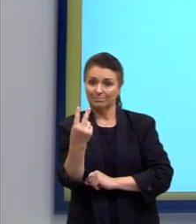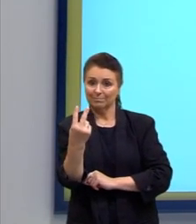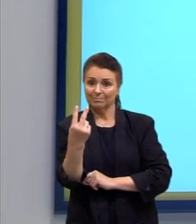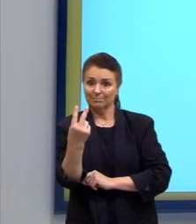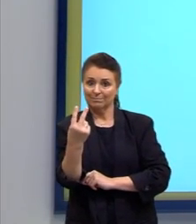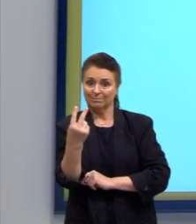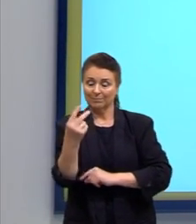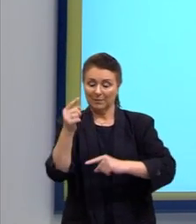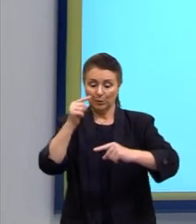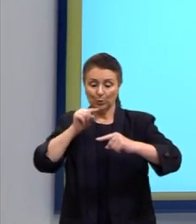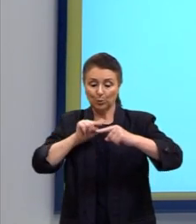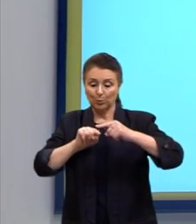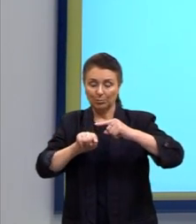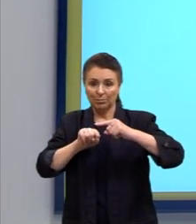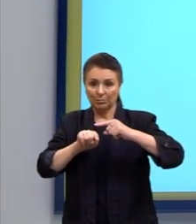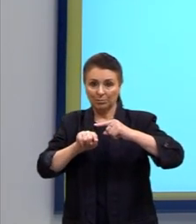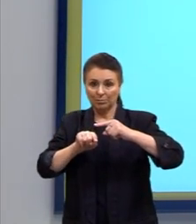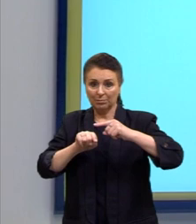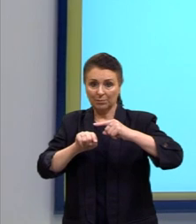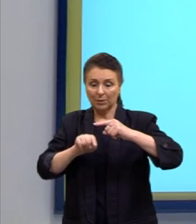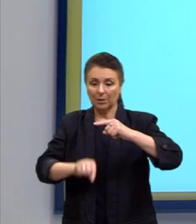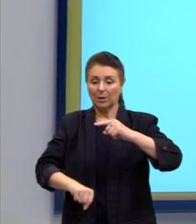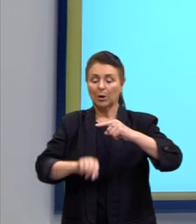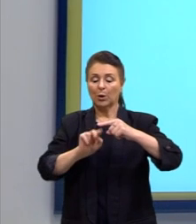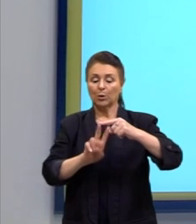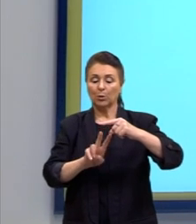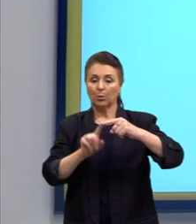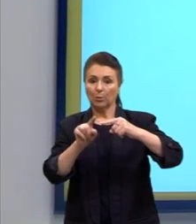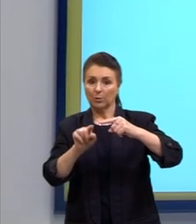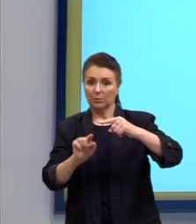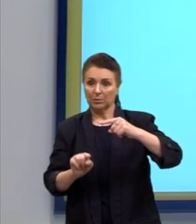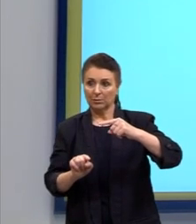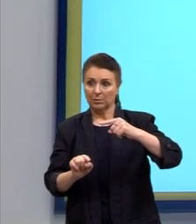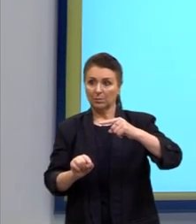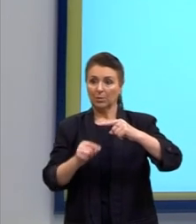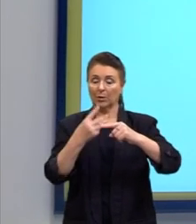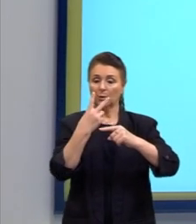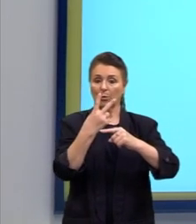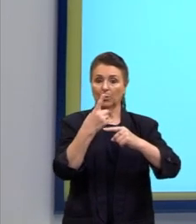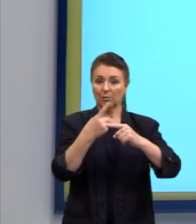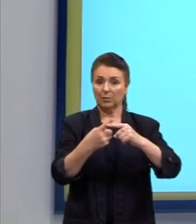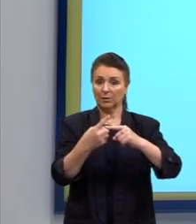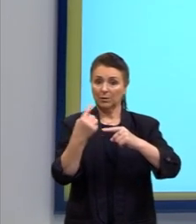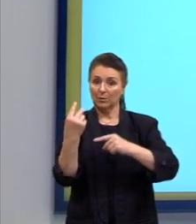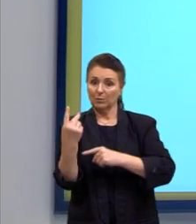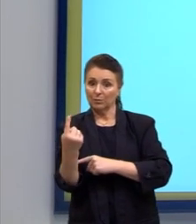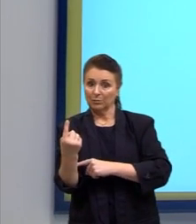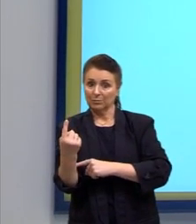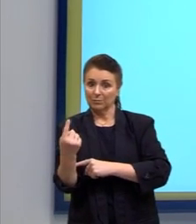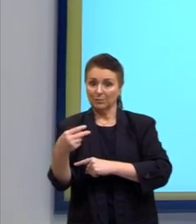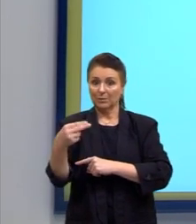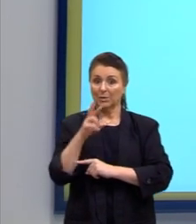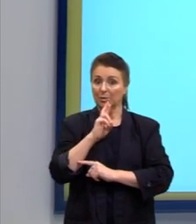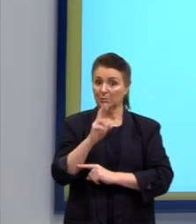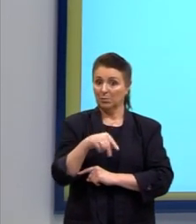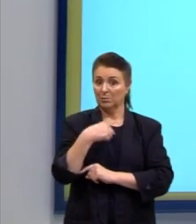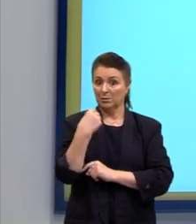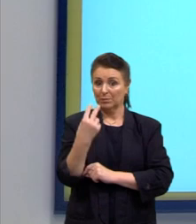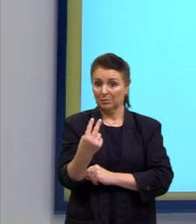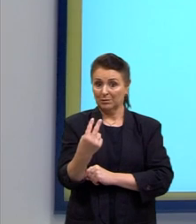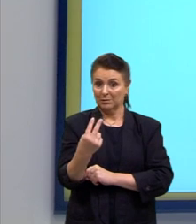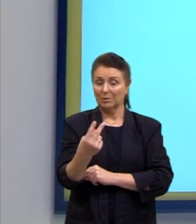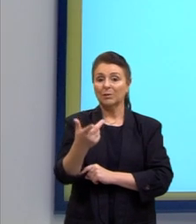Mas o que nós sabemos? O fatorial de 2 seria 2 vezes 1, que é 2. Então, a gente pode